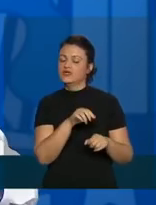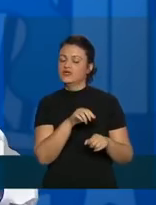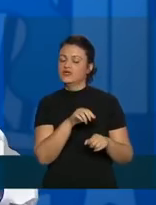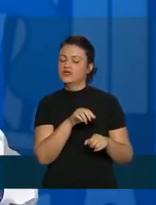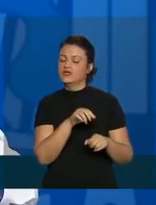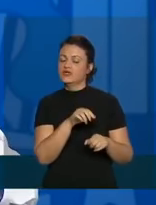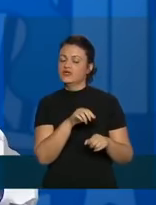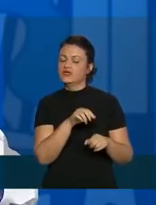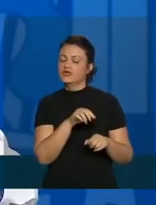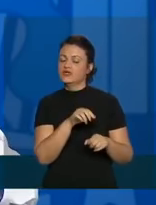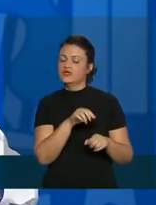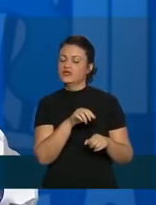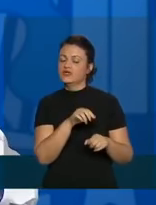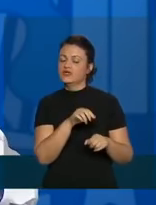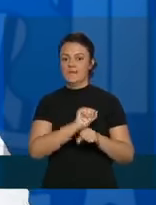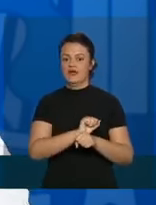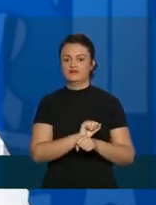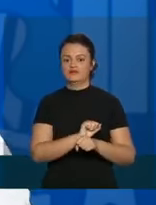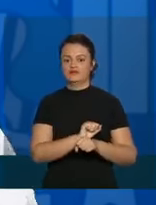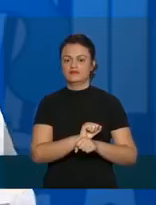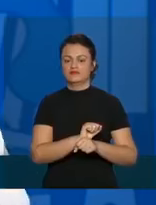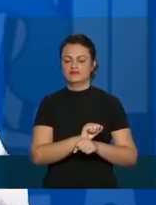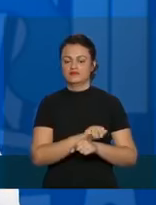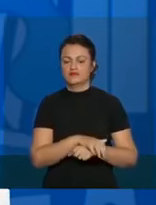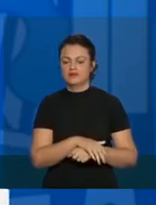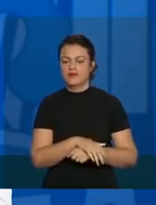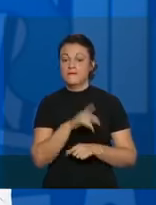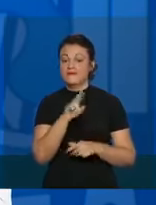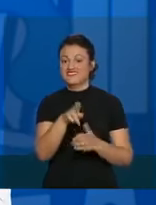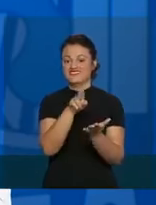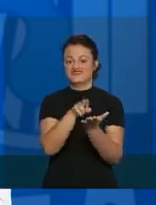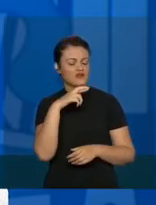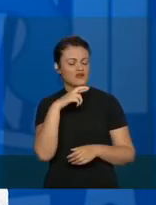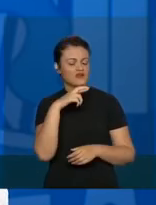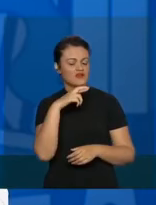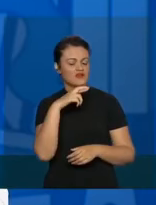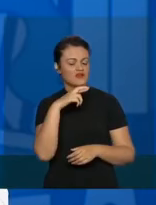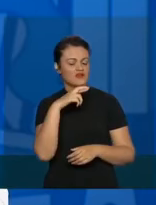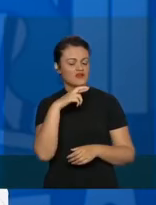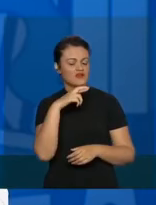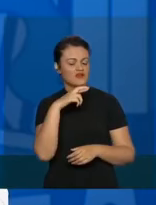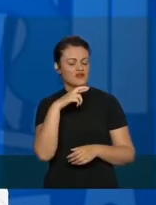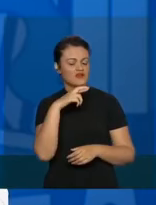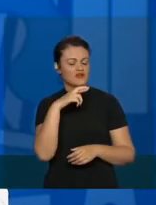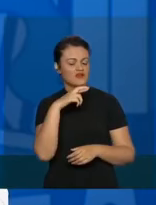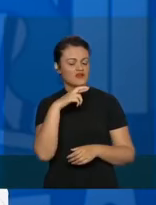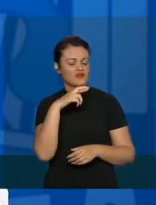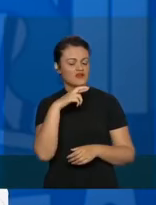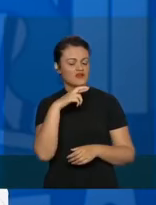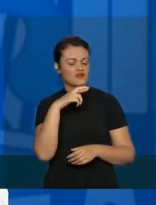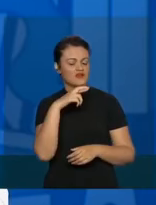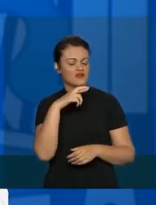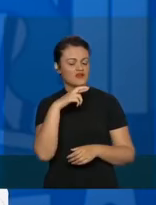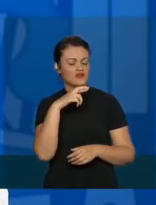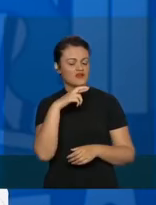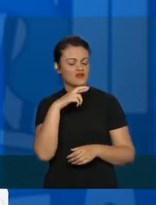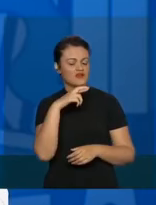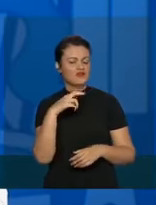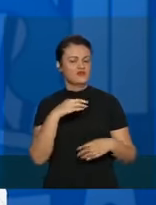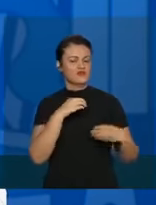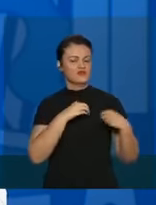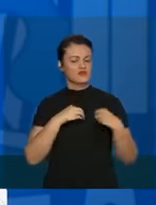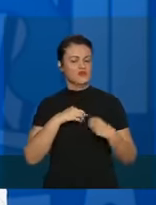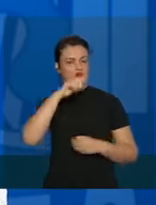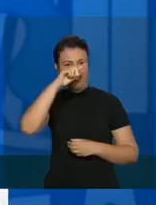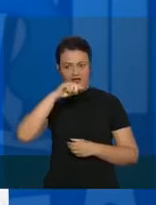a ter arritmia, suspende, mas ele está internado ali dentro. Você vai captar bem no cedo, faz um eletro